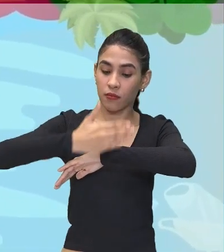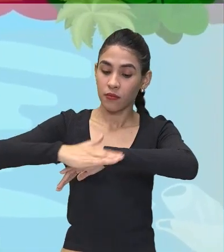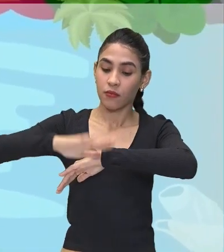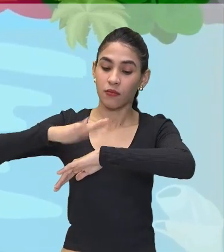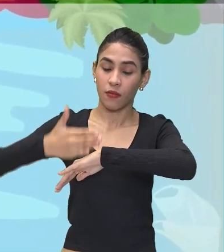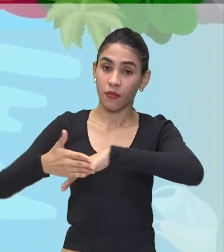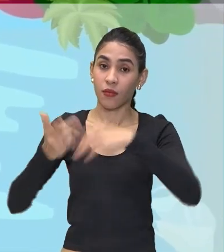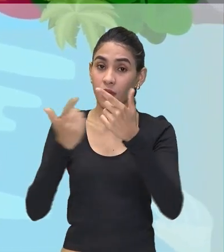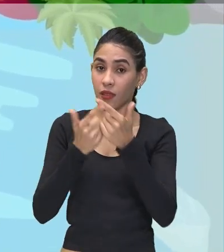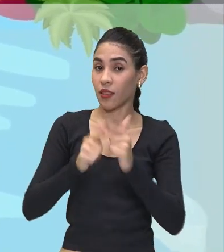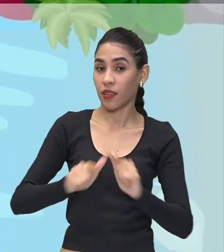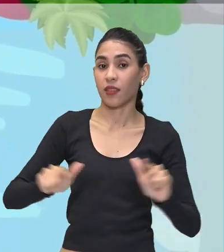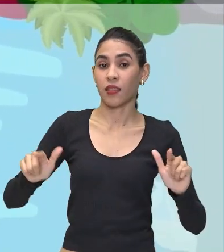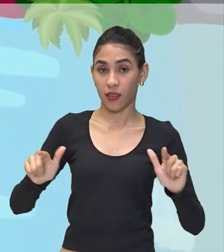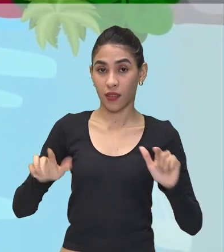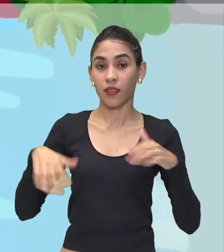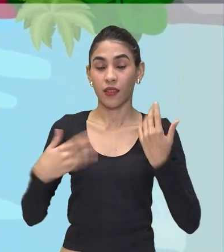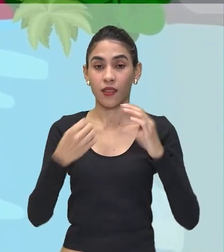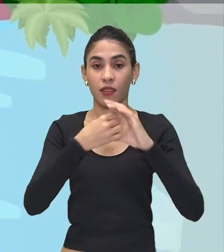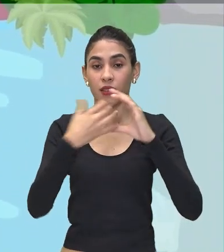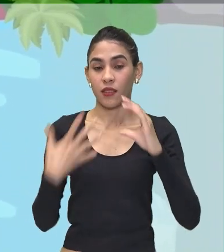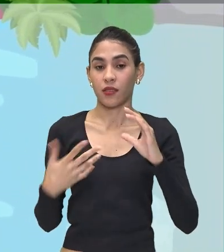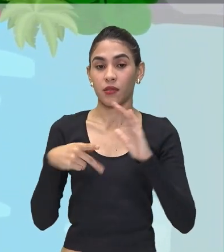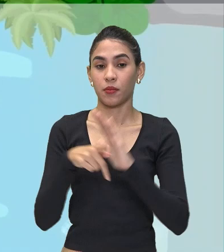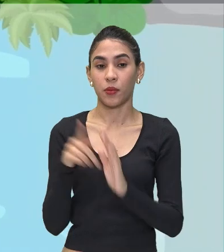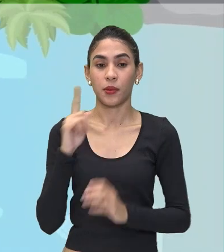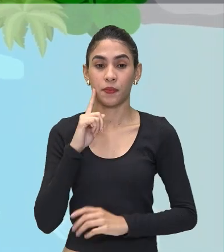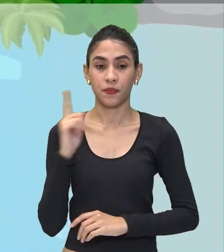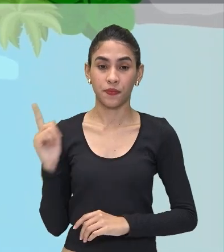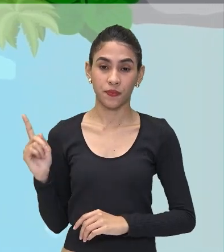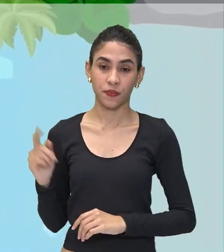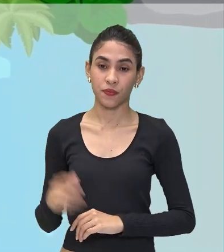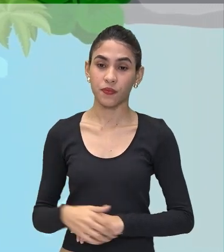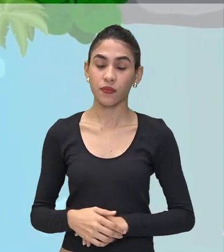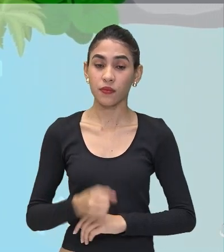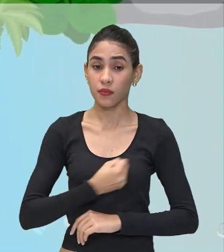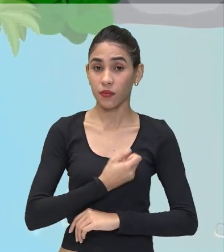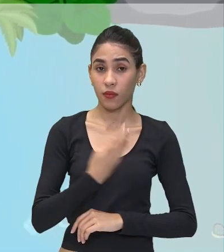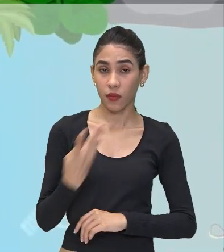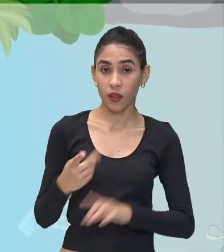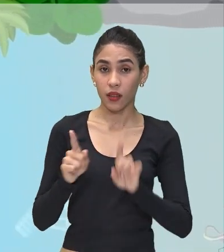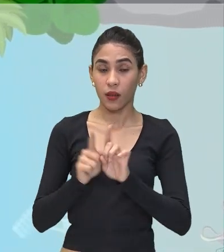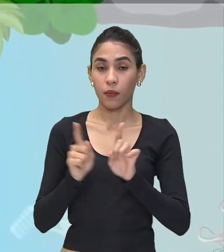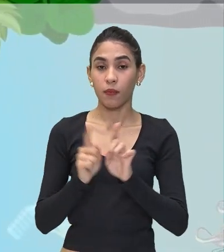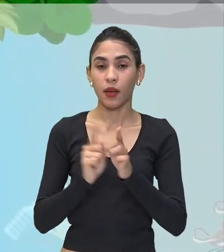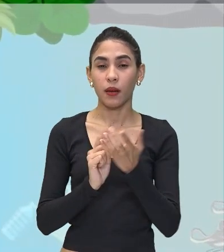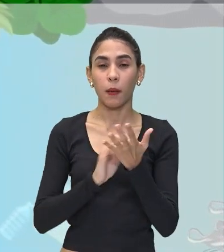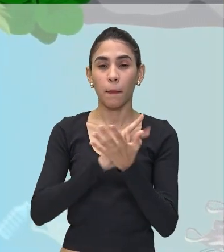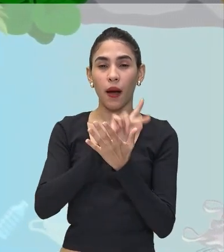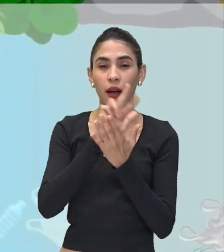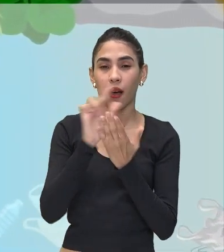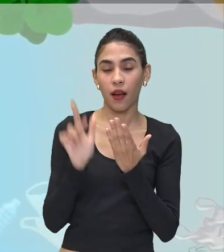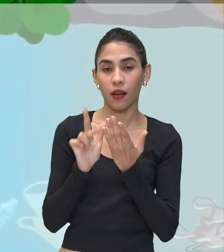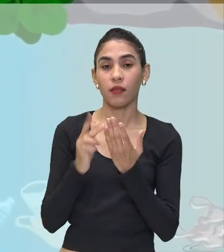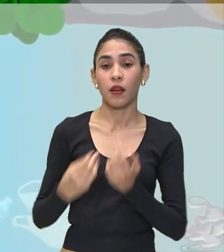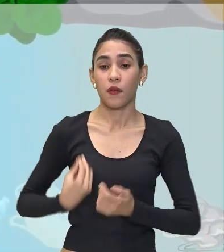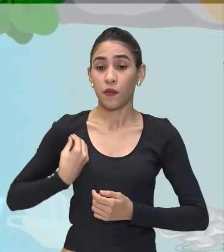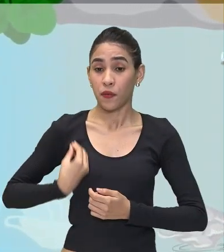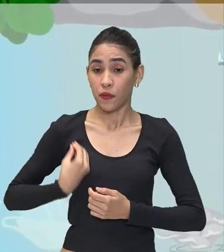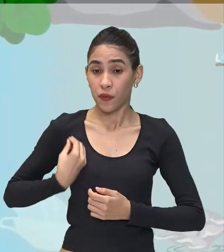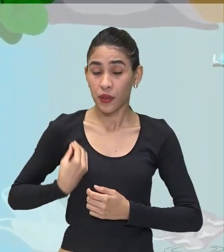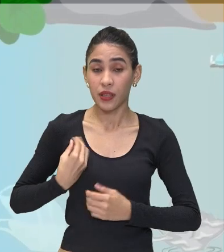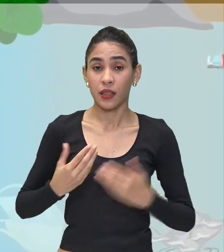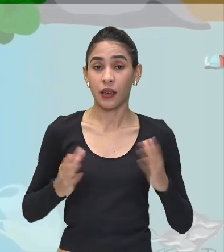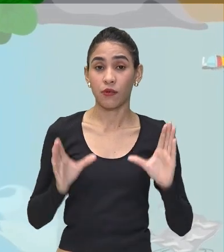Então todas Essas características A quantidade De diversidade De vida vegetal Vida